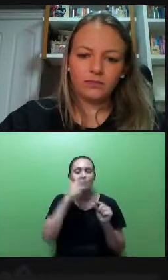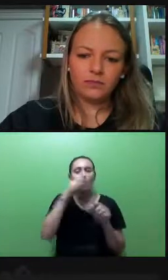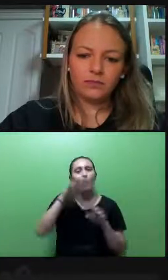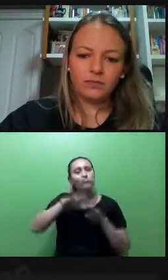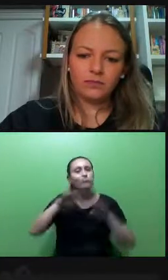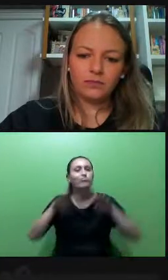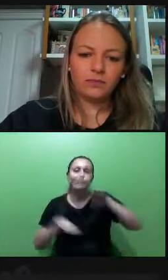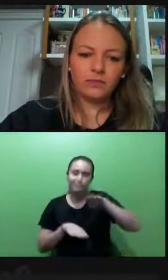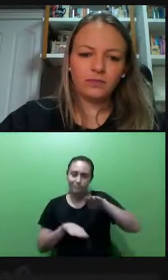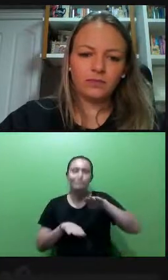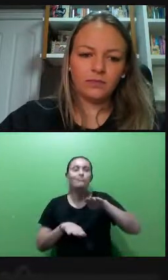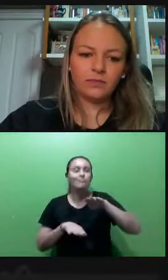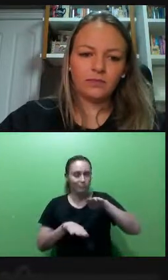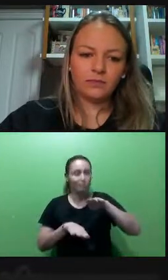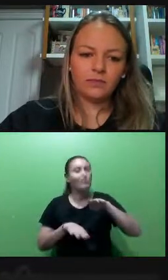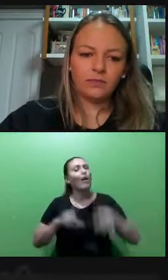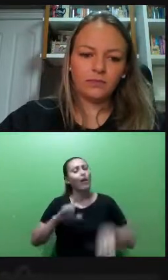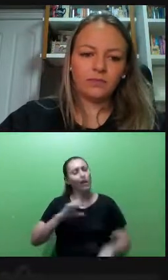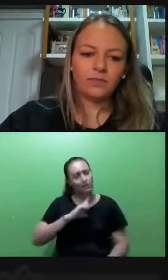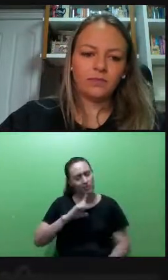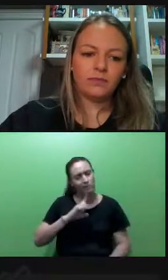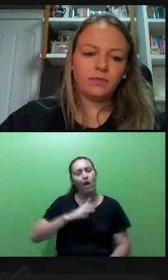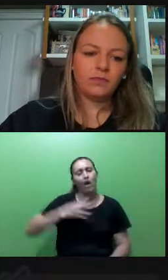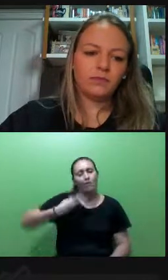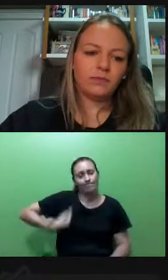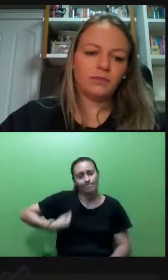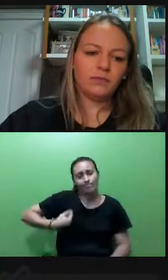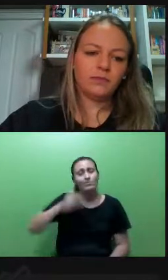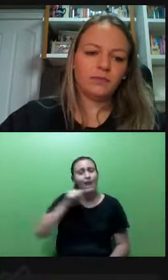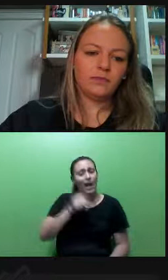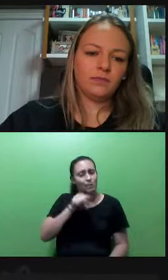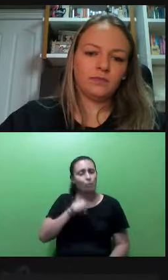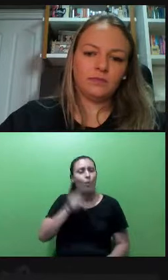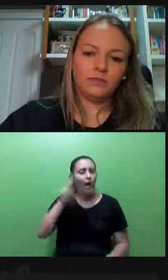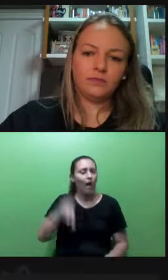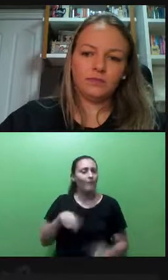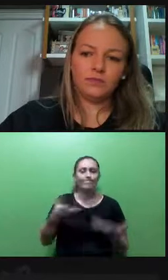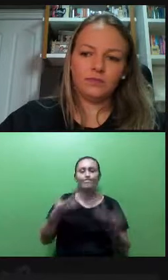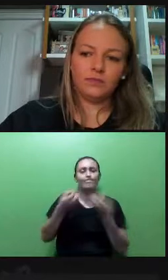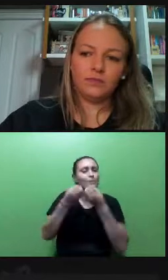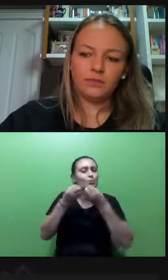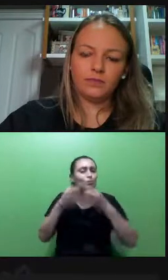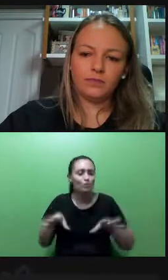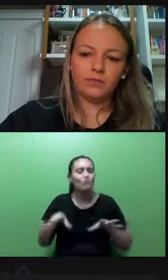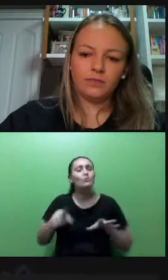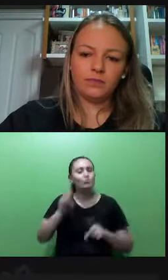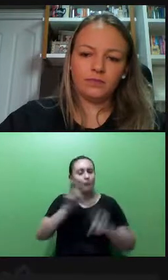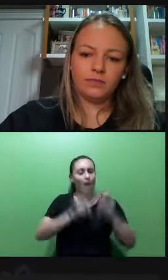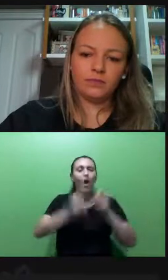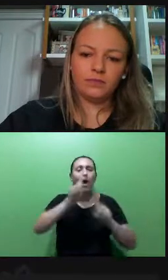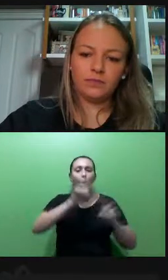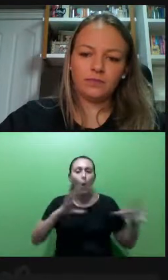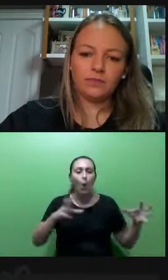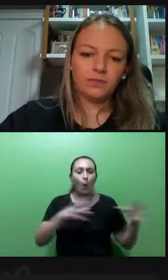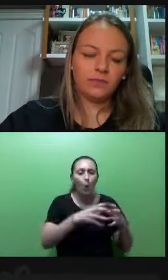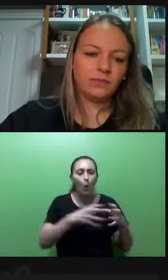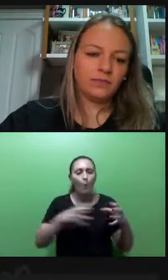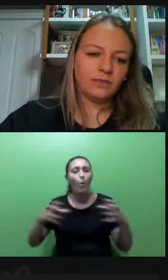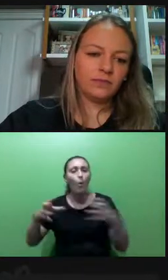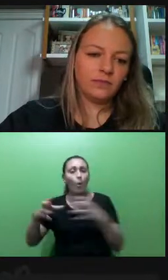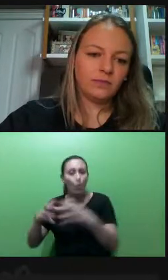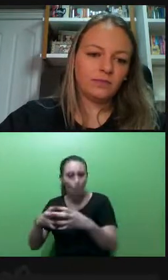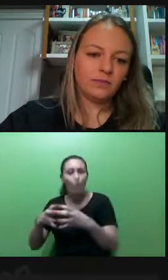subjetivos, que prejudicam determinados grupos enquanto favorecem